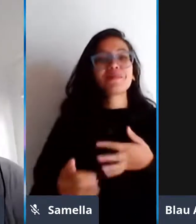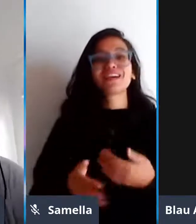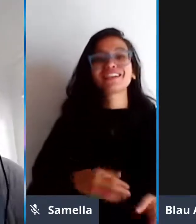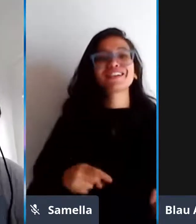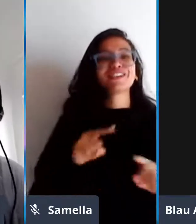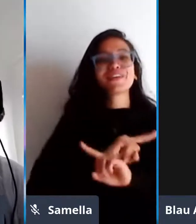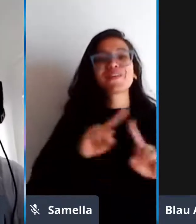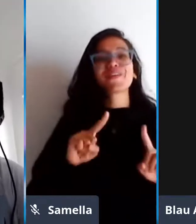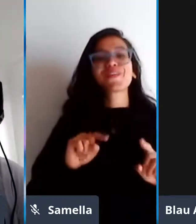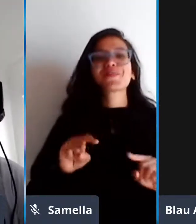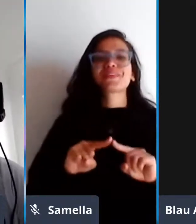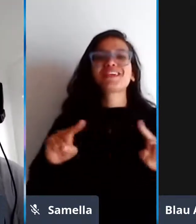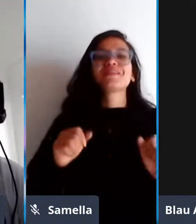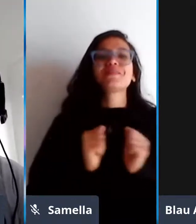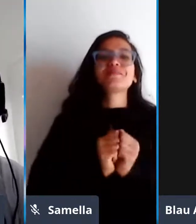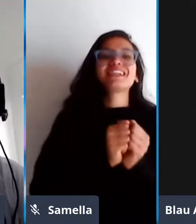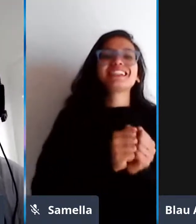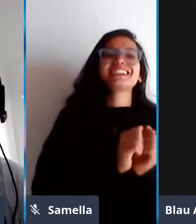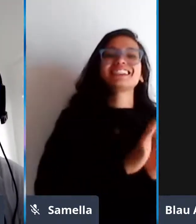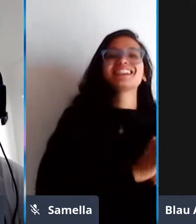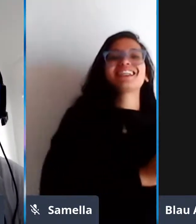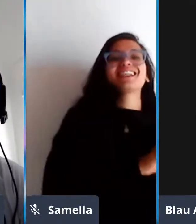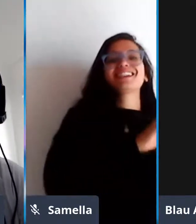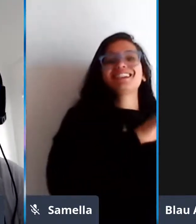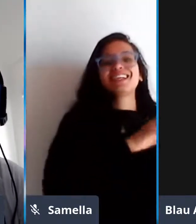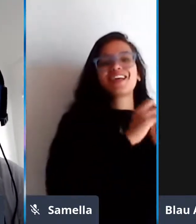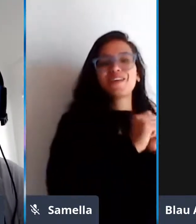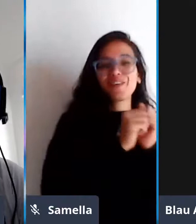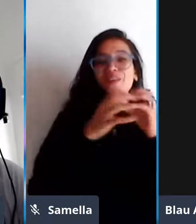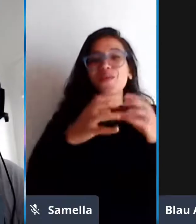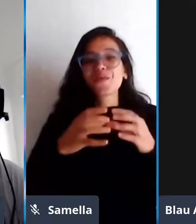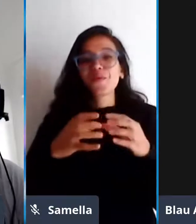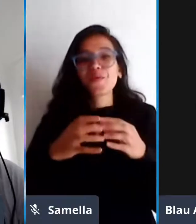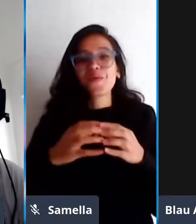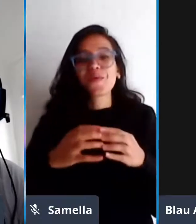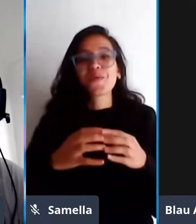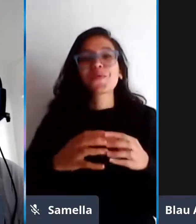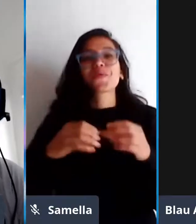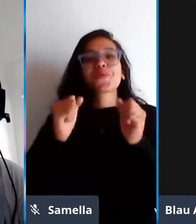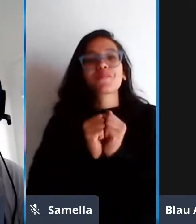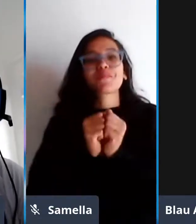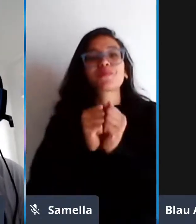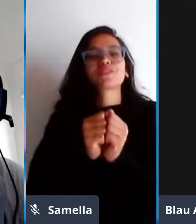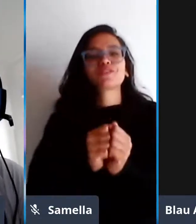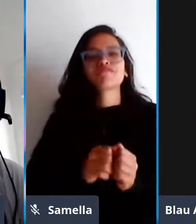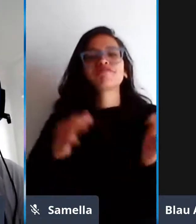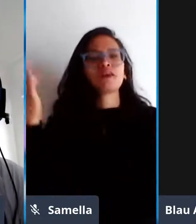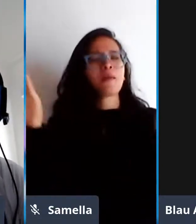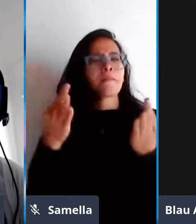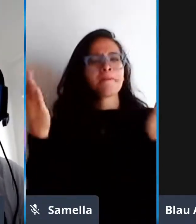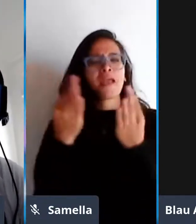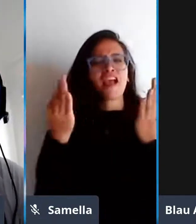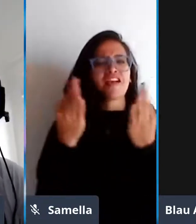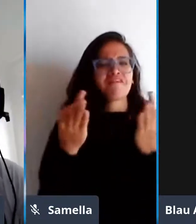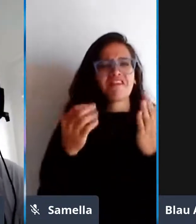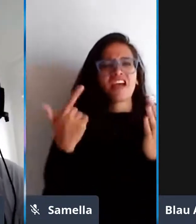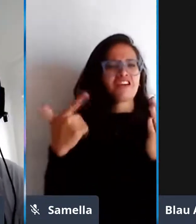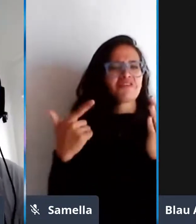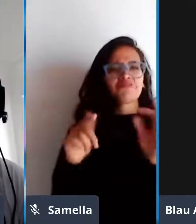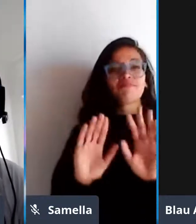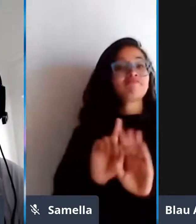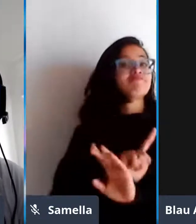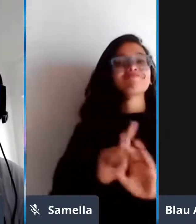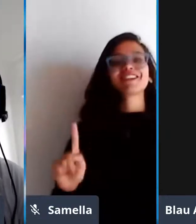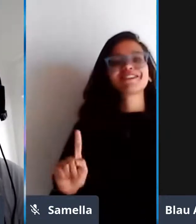coisa que acontece todos os dias Cristiano não tem nada pronto nesse universo de comunidades elas são feitas